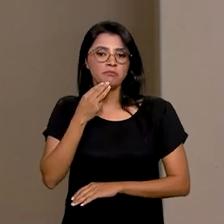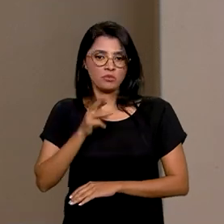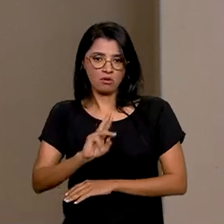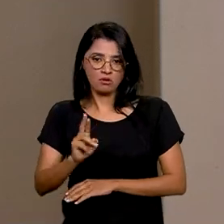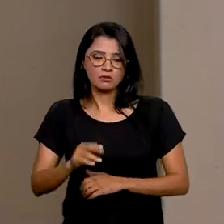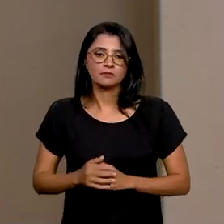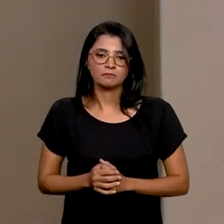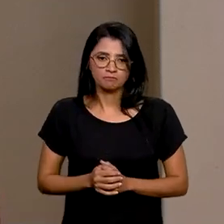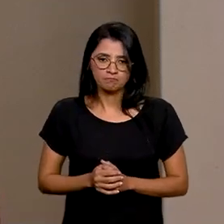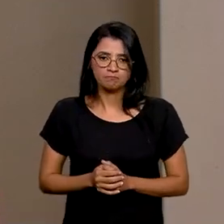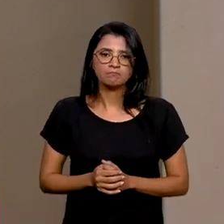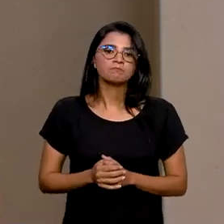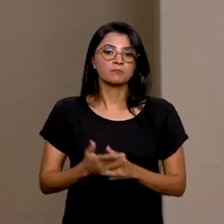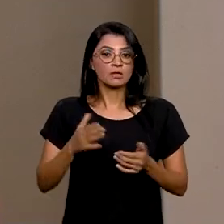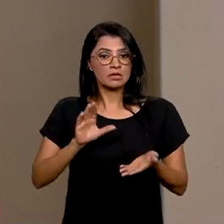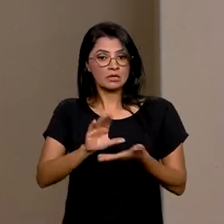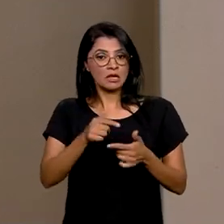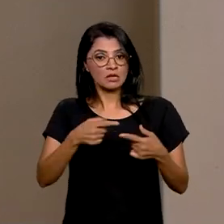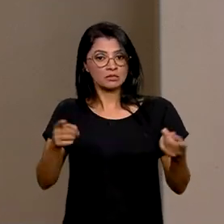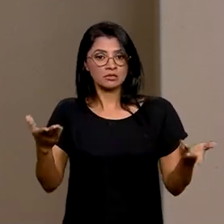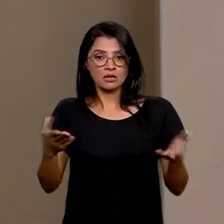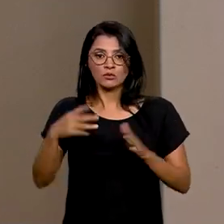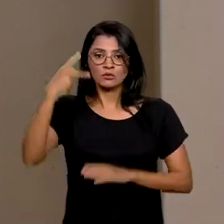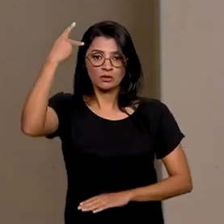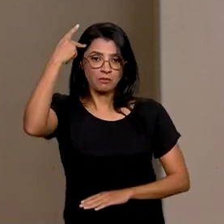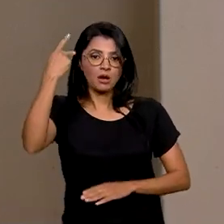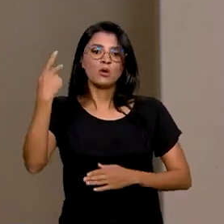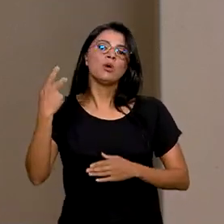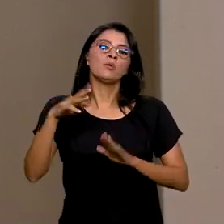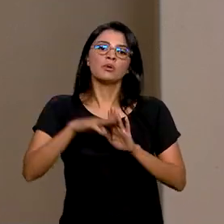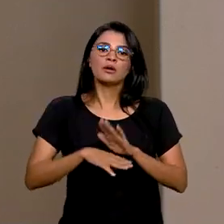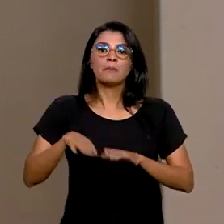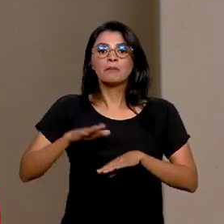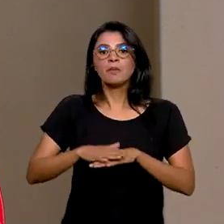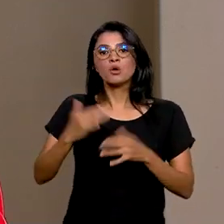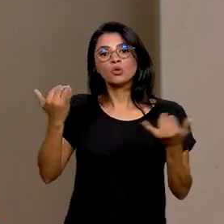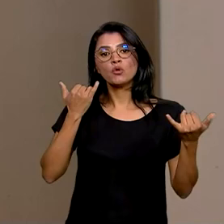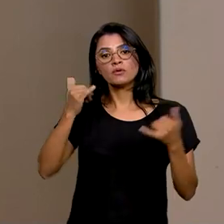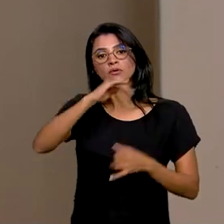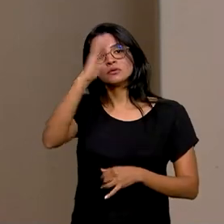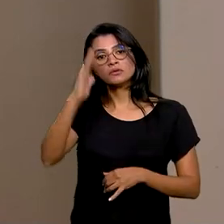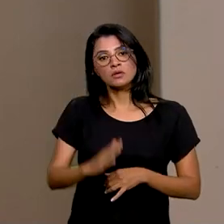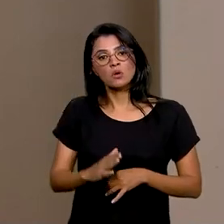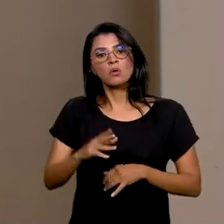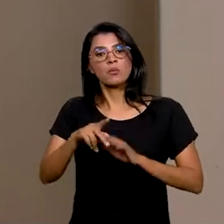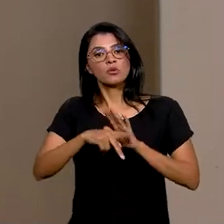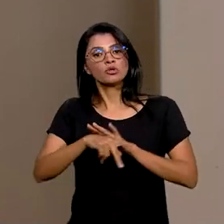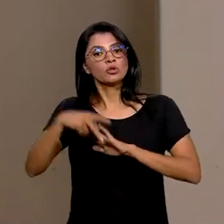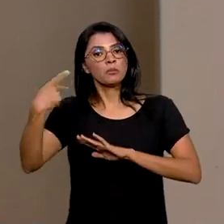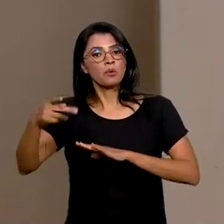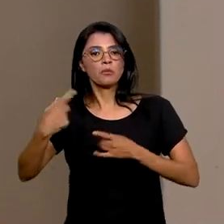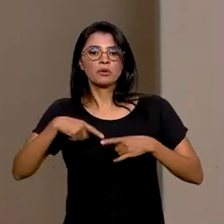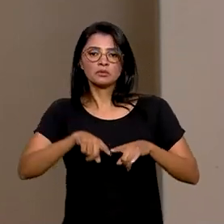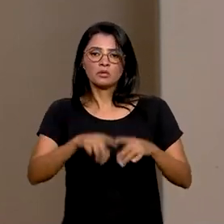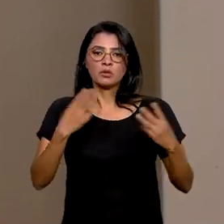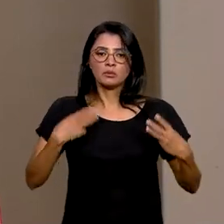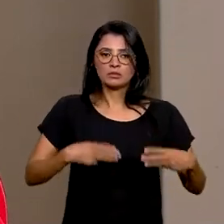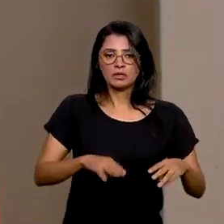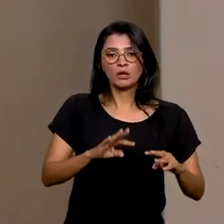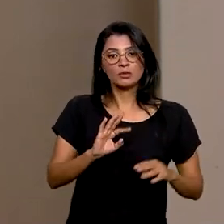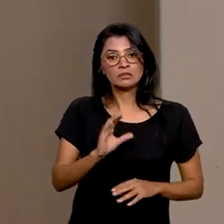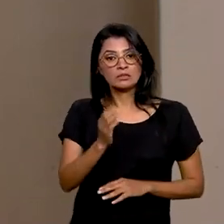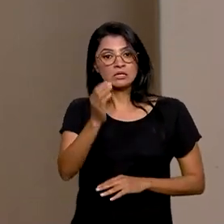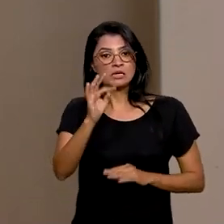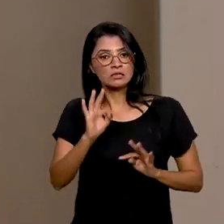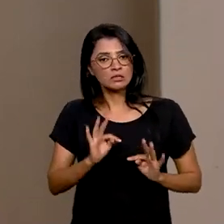Foi lançado em São Paulo o programa Mais Inovação Brasil. A iniciativa é uma parceria entre o Ministério da Ciência,